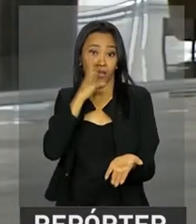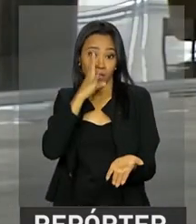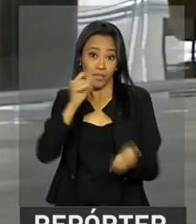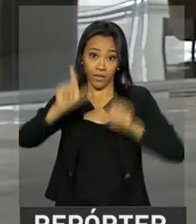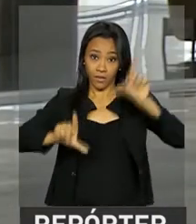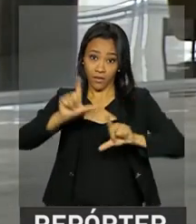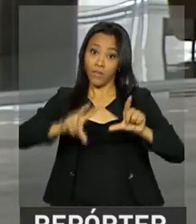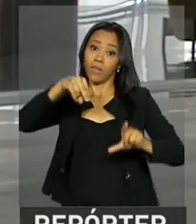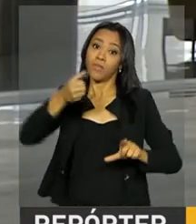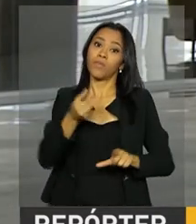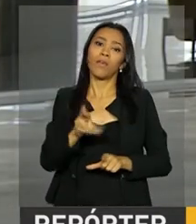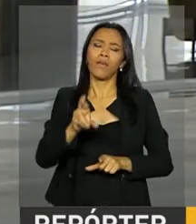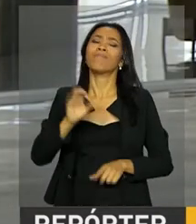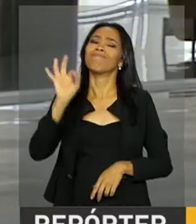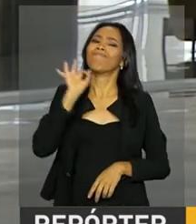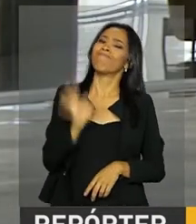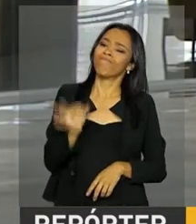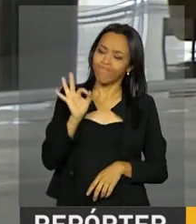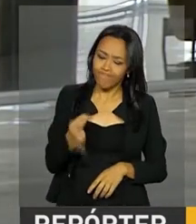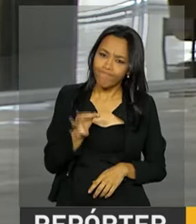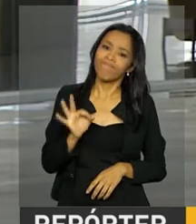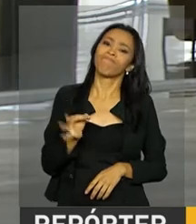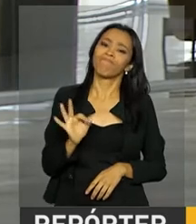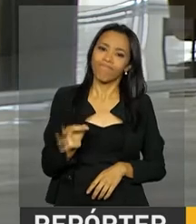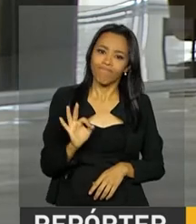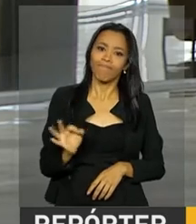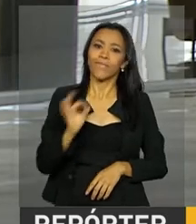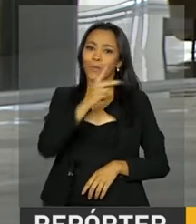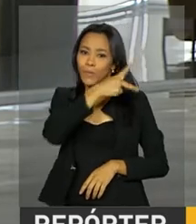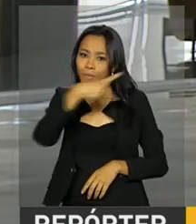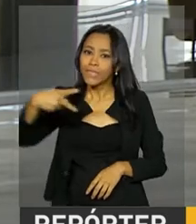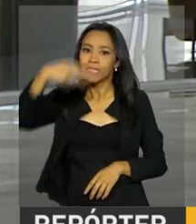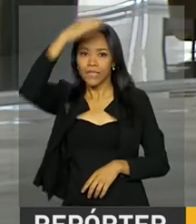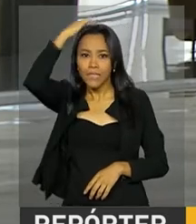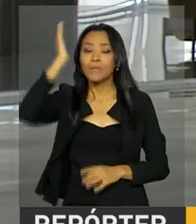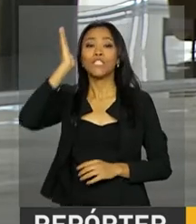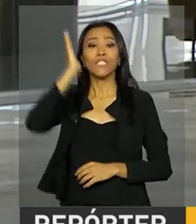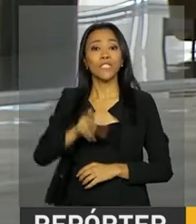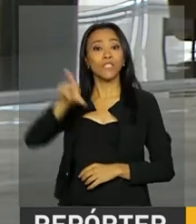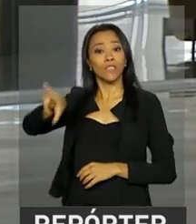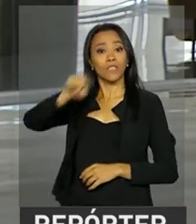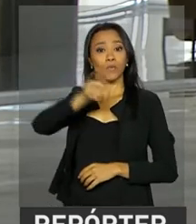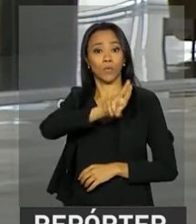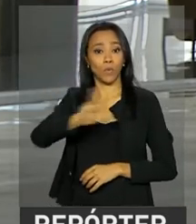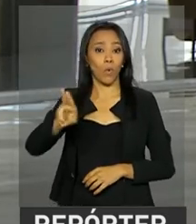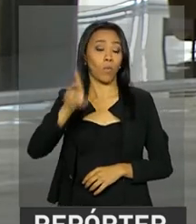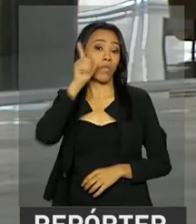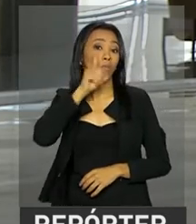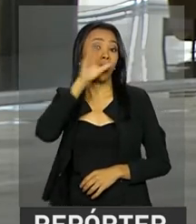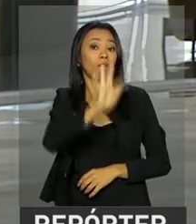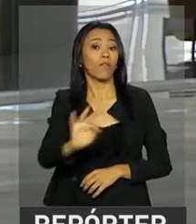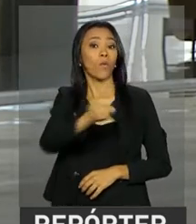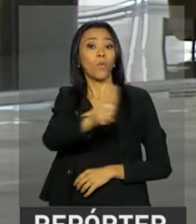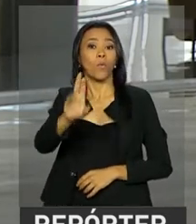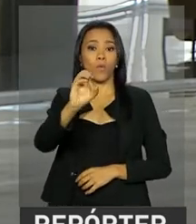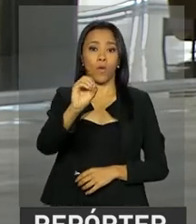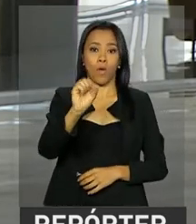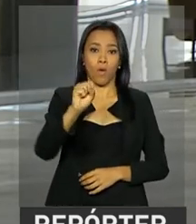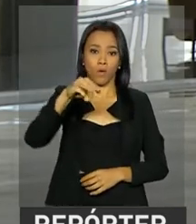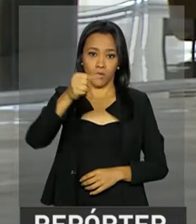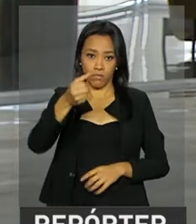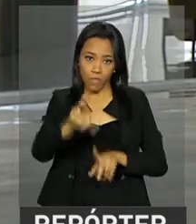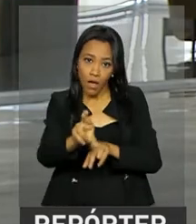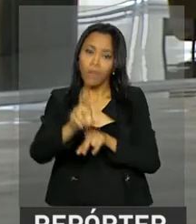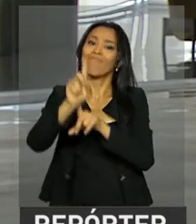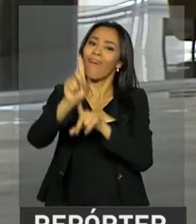NBR. É exatamente isso. O presidente Michel Temer indicou então o nome do deputado federal Osmar Serralho para o